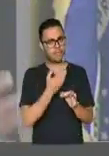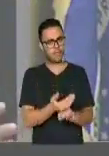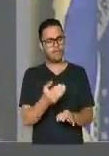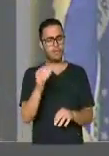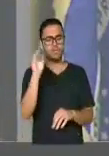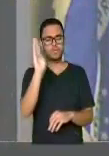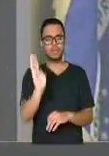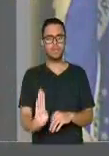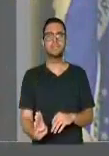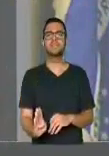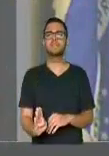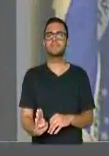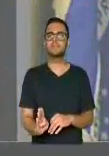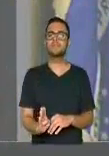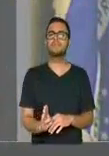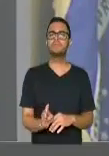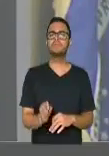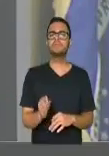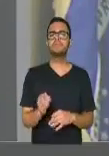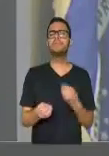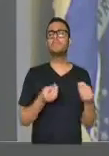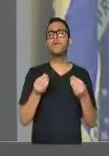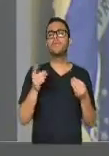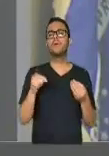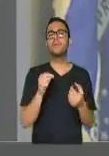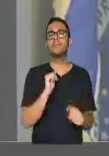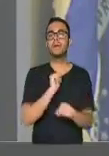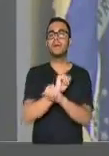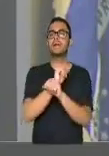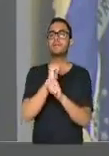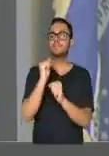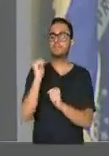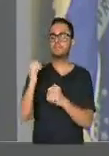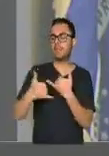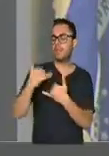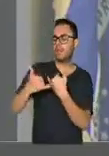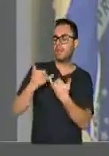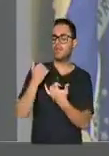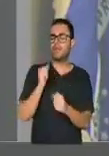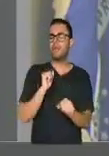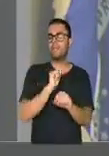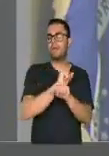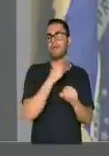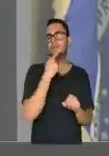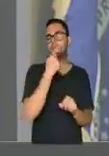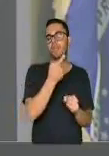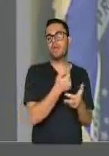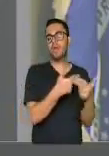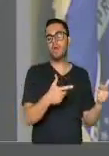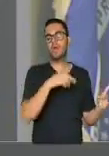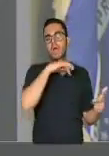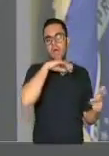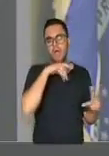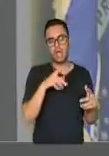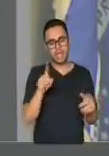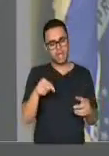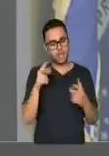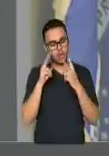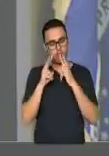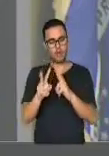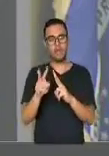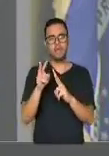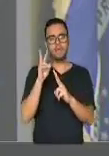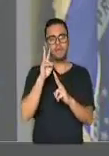A favor do Brasil é deixar de brincadeira, é deixar de ficar falando coisas ruins, é olhar para frente.